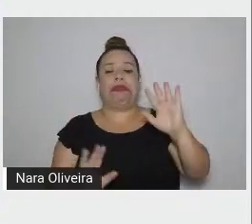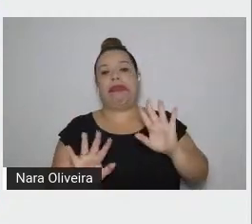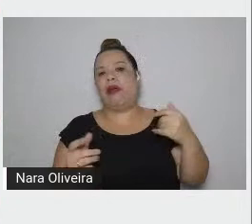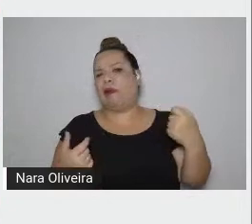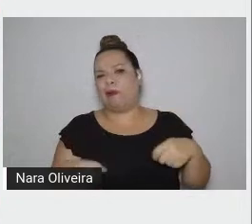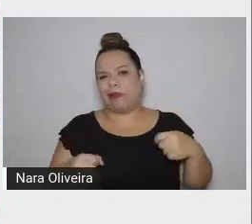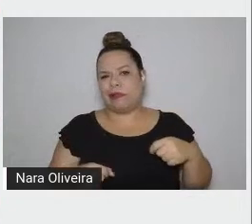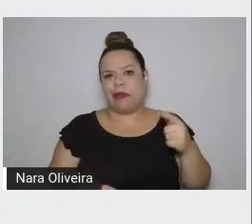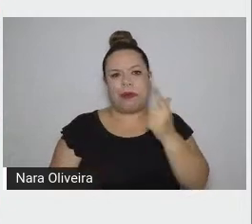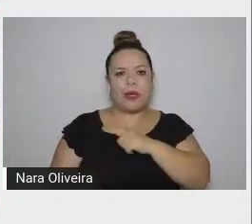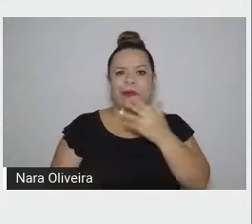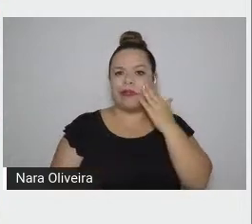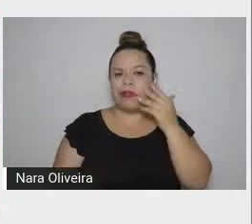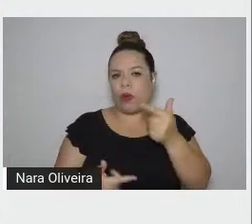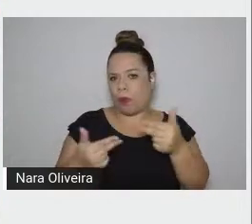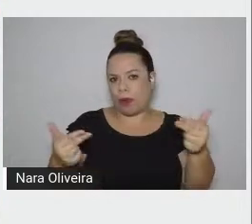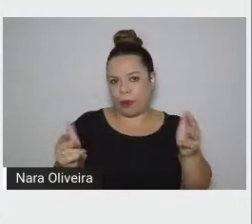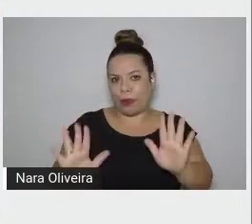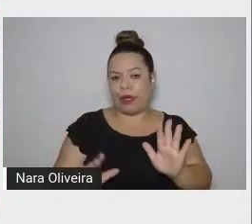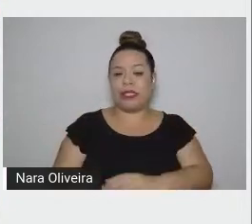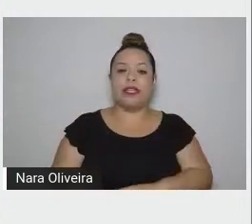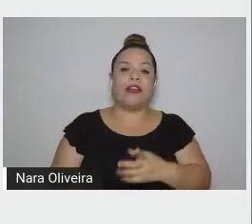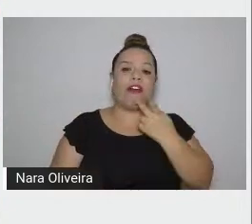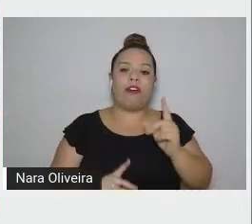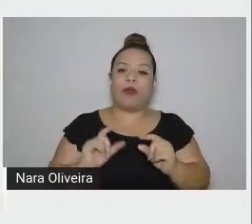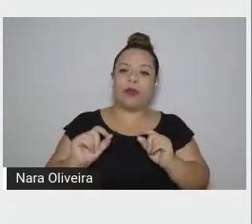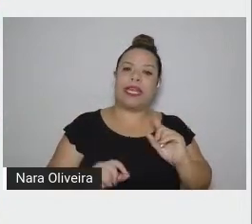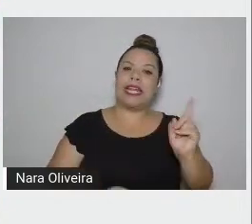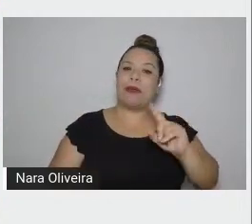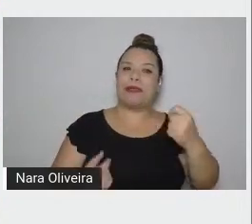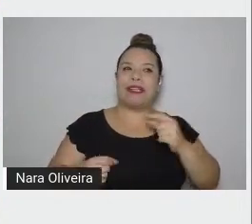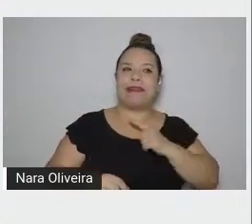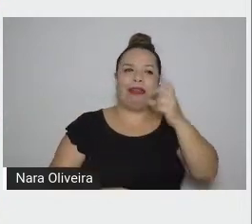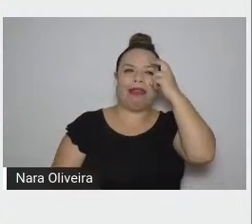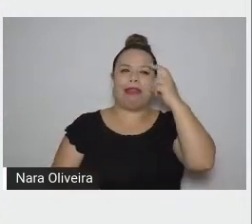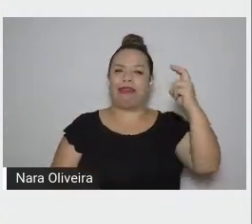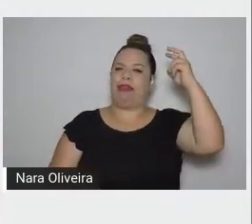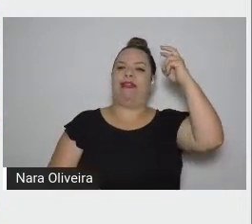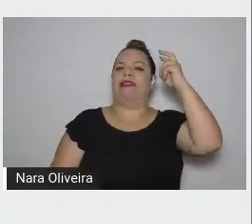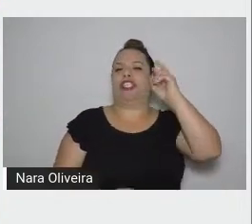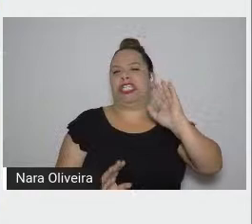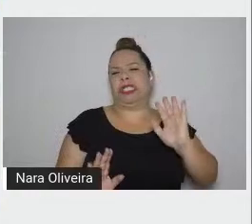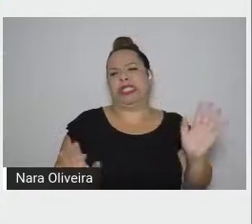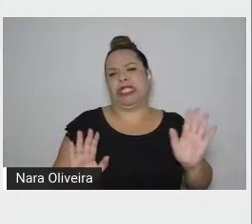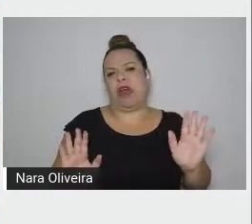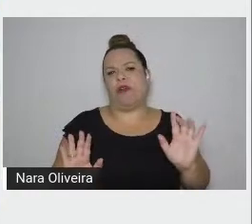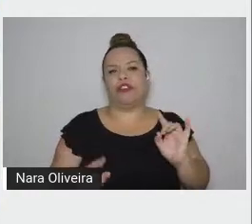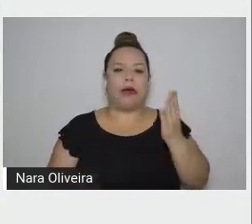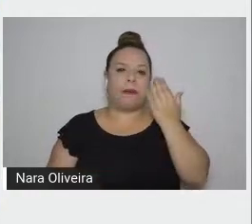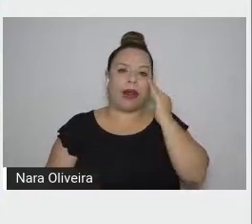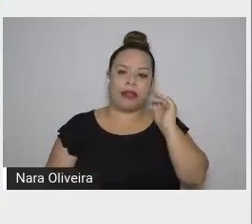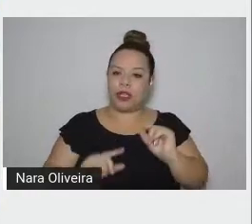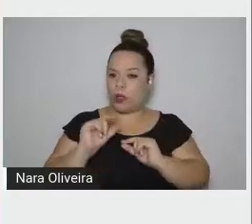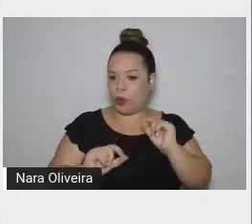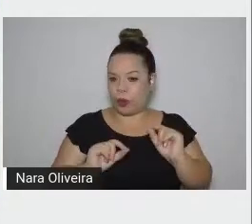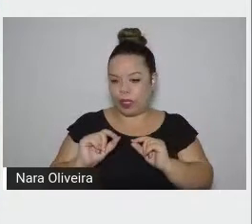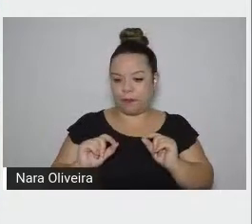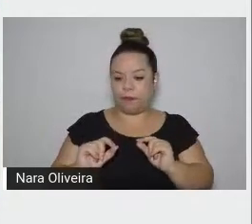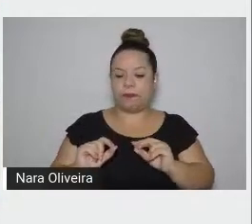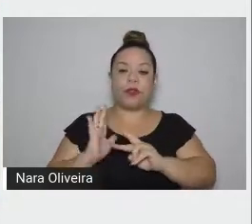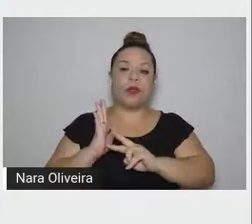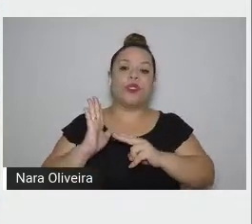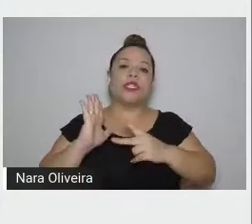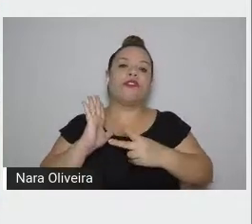determinada coisa. Eu diria que não é preciso ser uma luminária do intelecto para entender qual é a significação